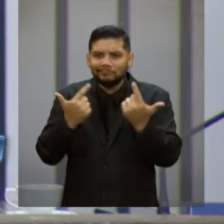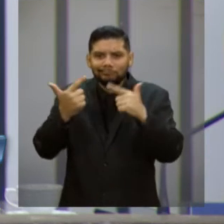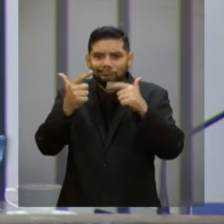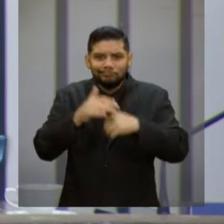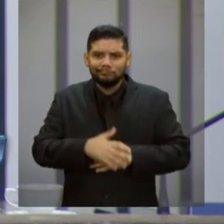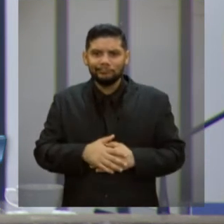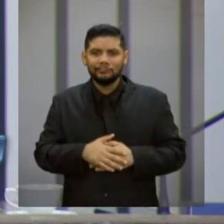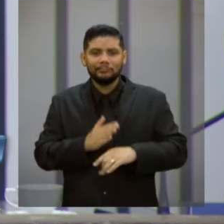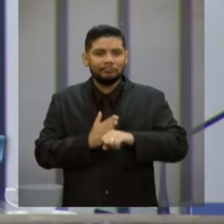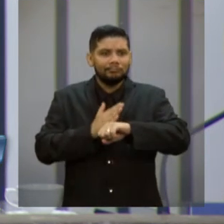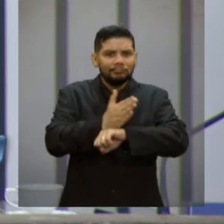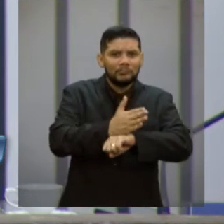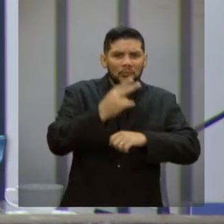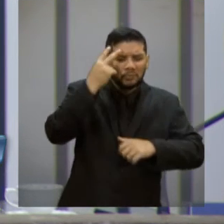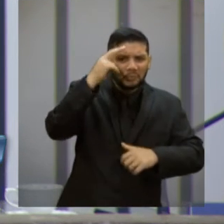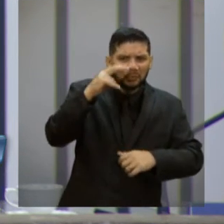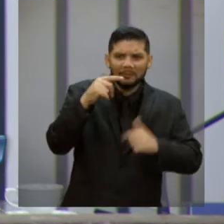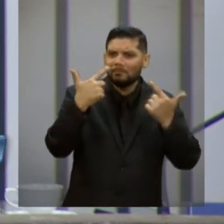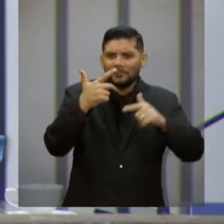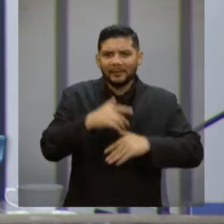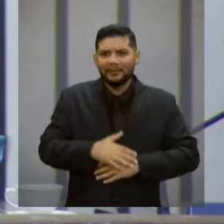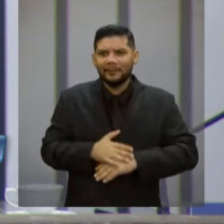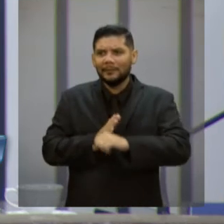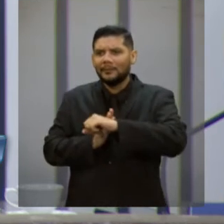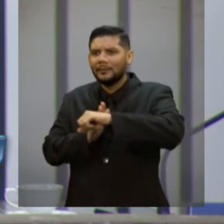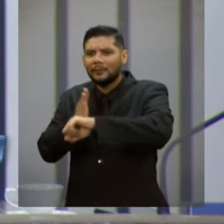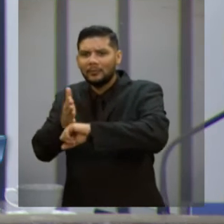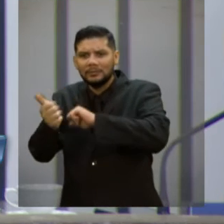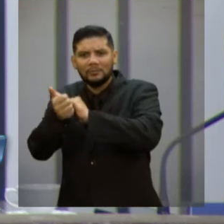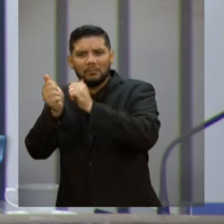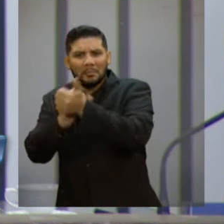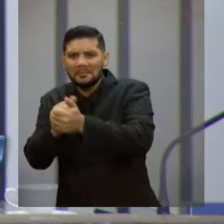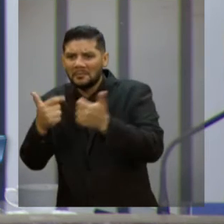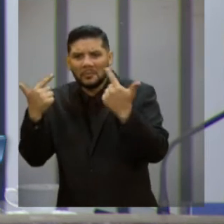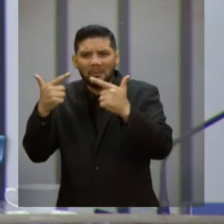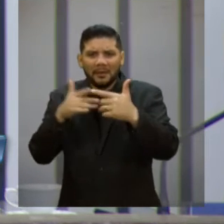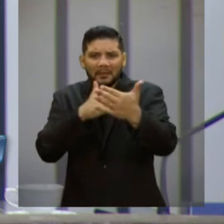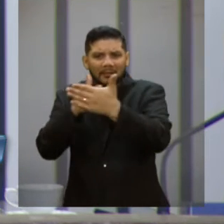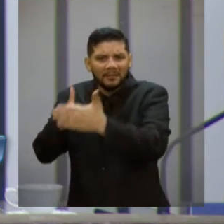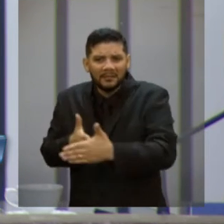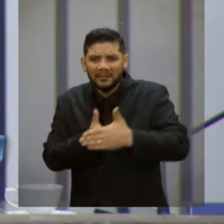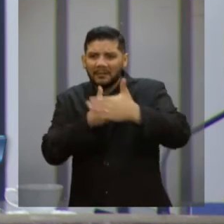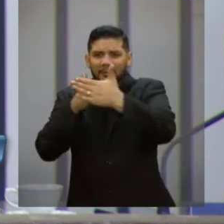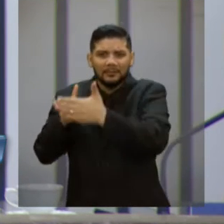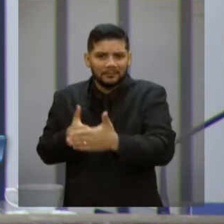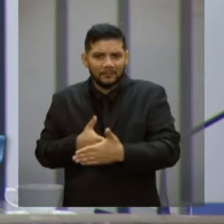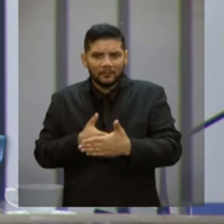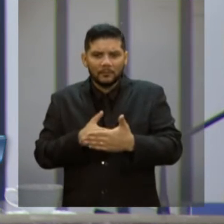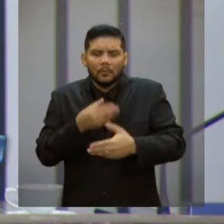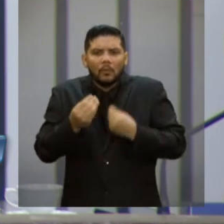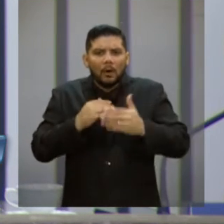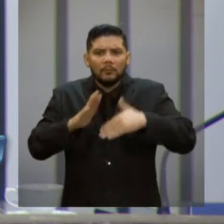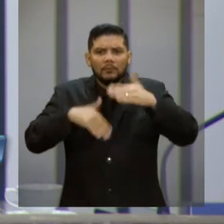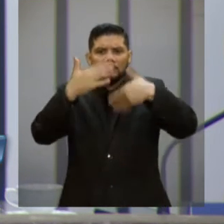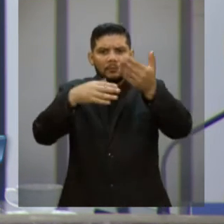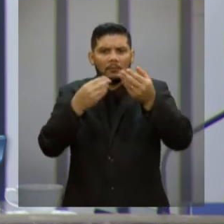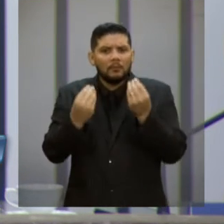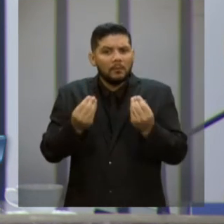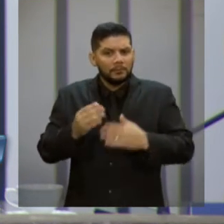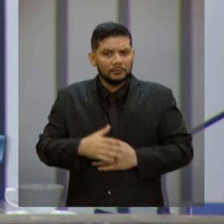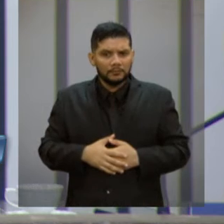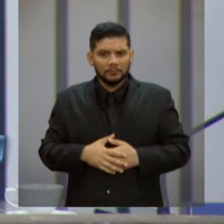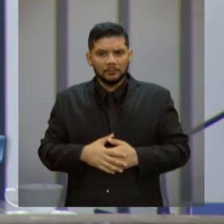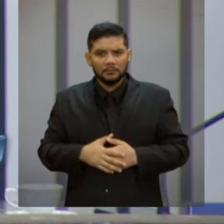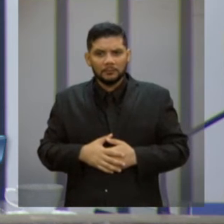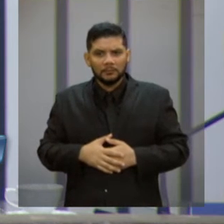direito ao esporte. Portanto, até que nós possamos ter um país mais igual, mais desenvolvido, onde todos possam ter